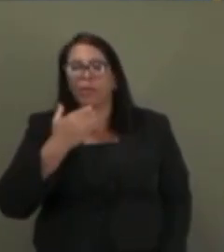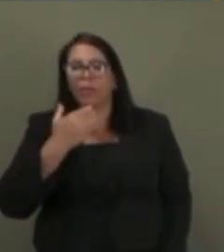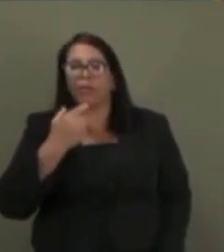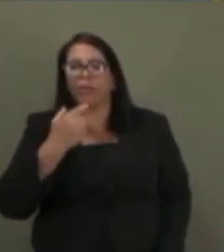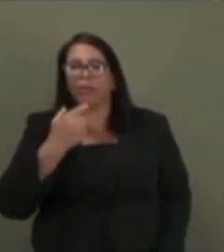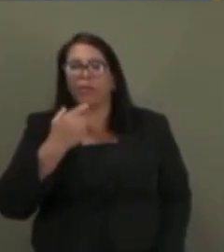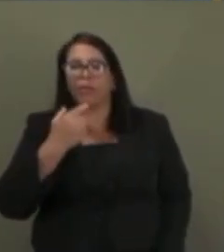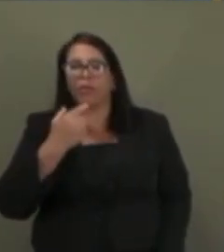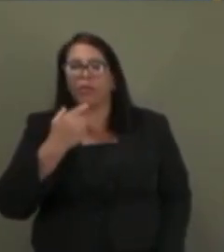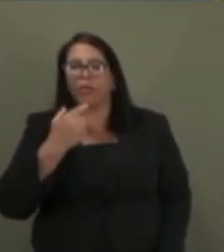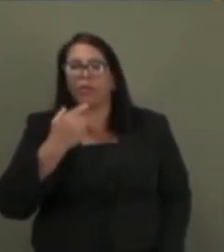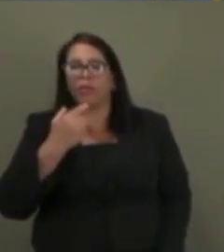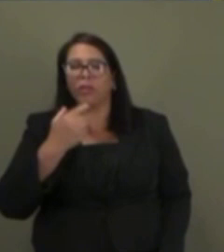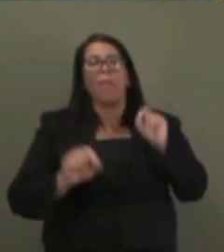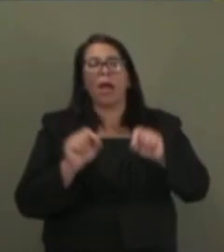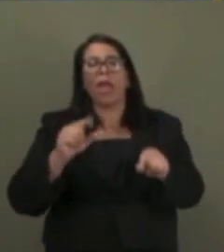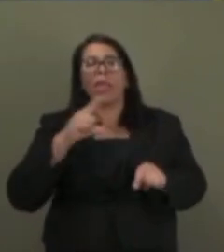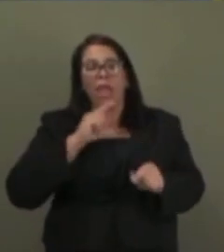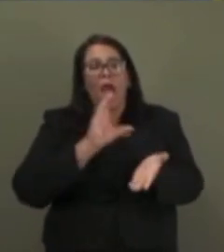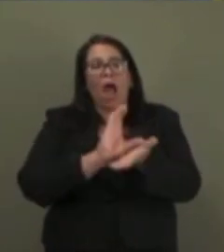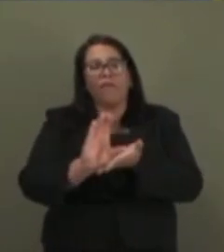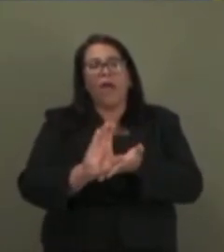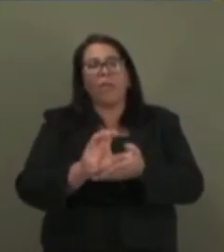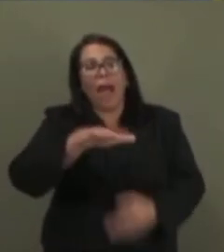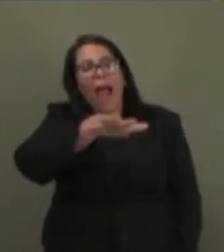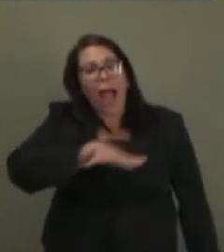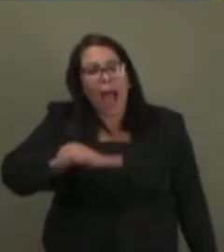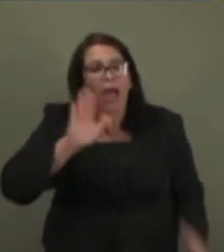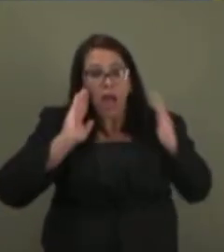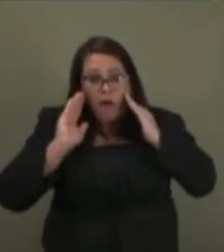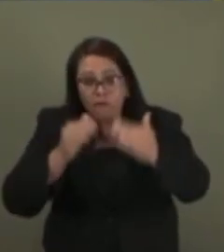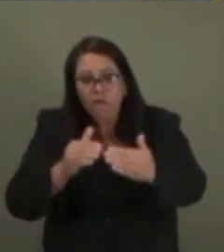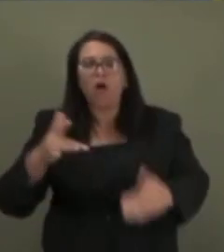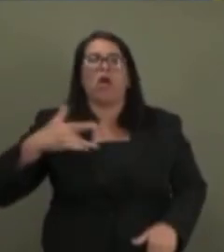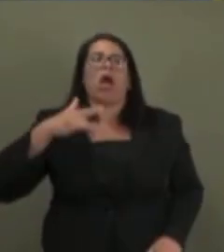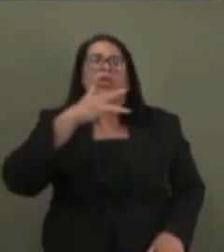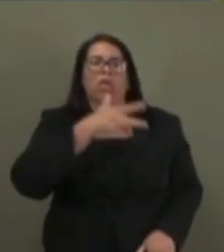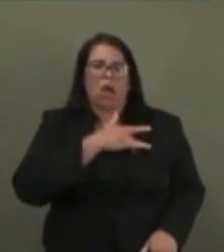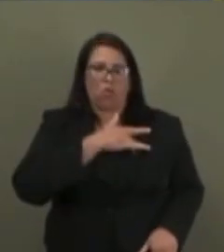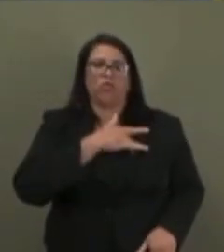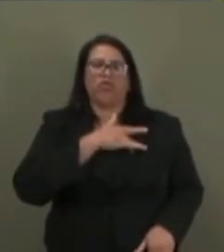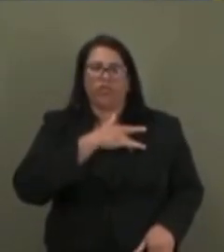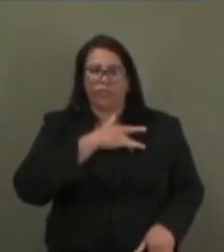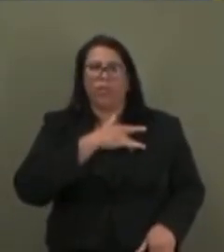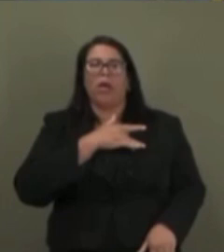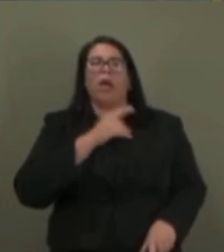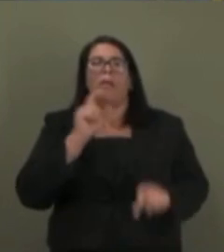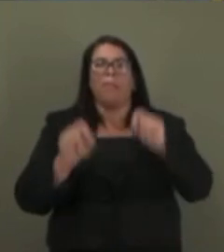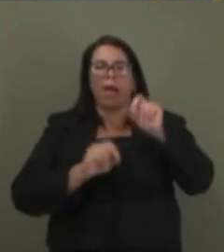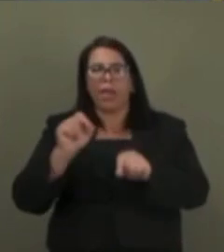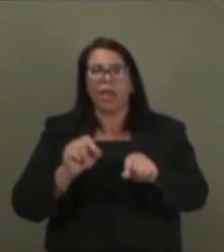para que a gente possa colocar esse recurso na área da saúde para justamente atualizar,